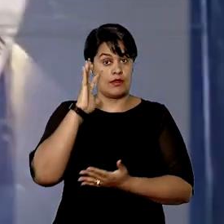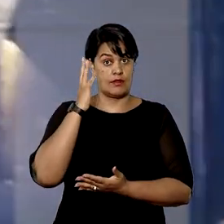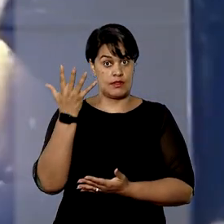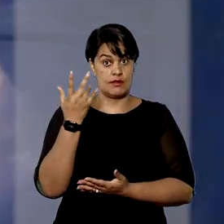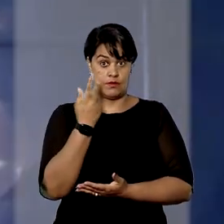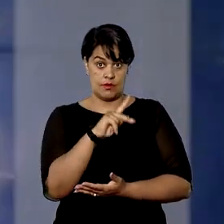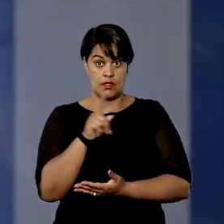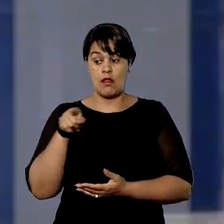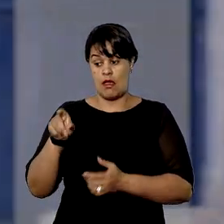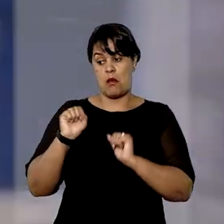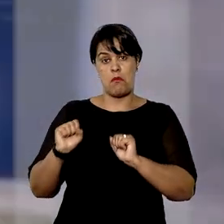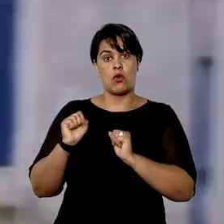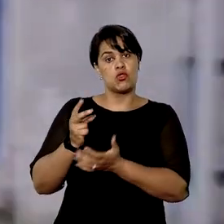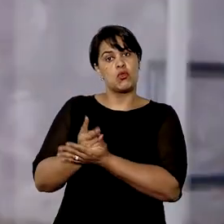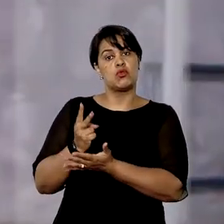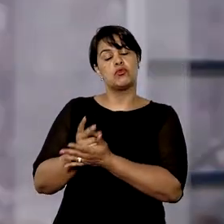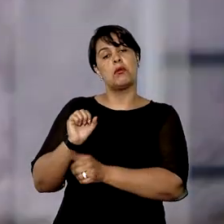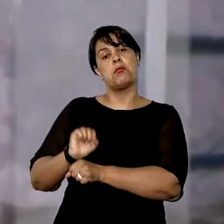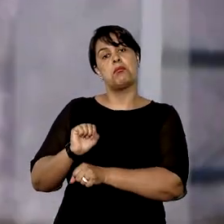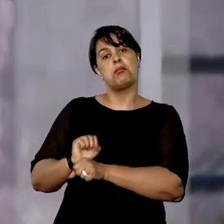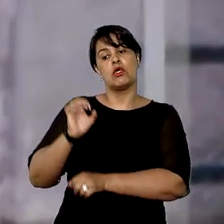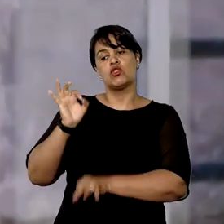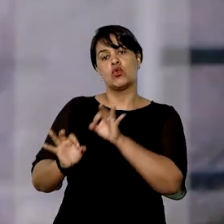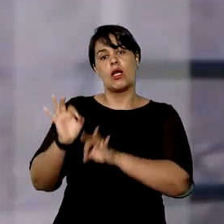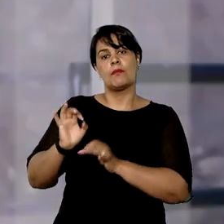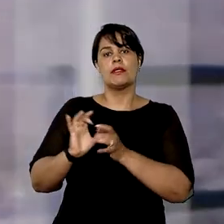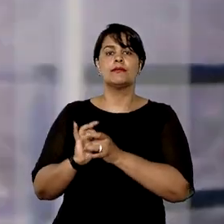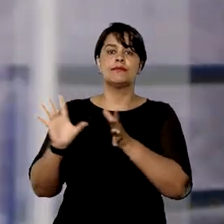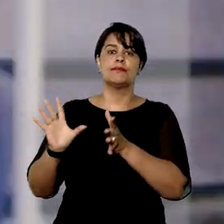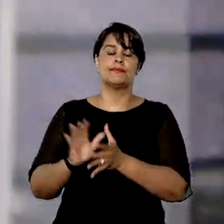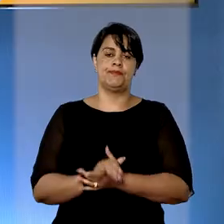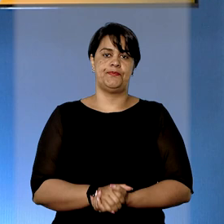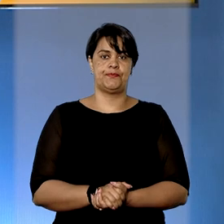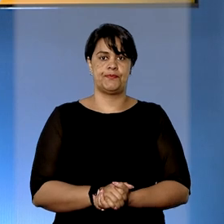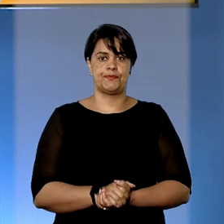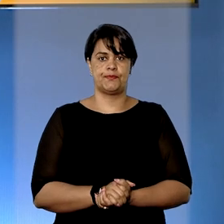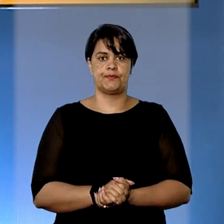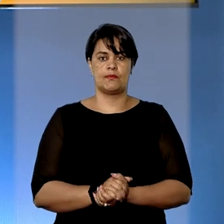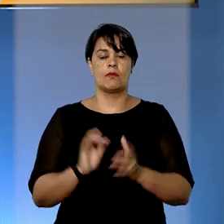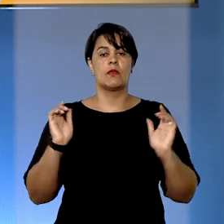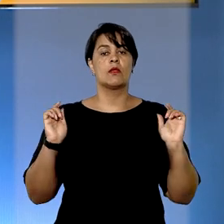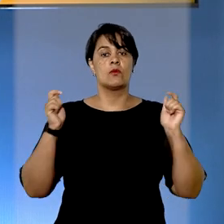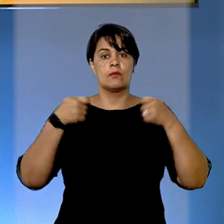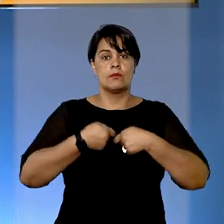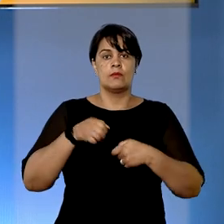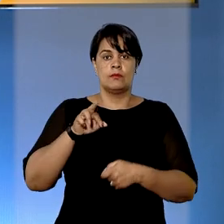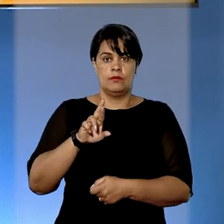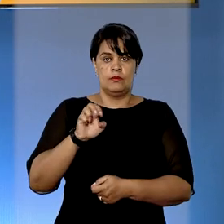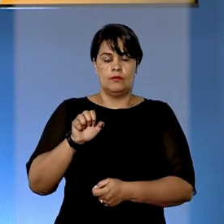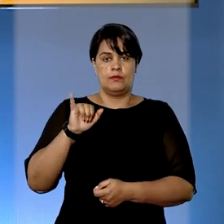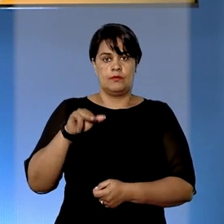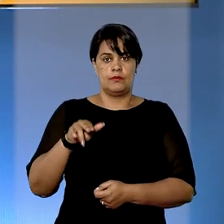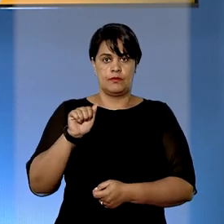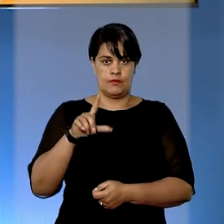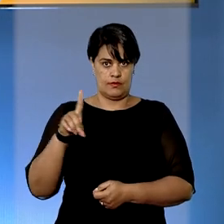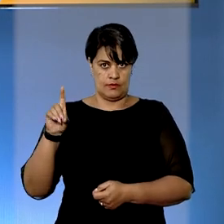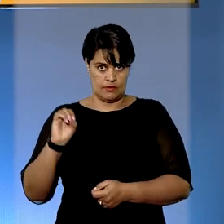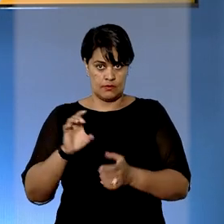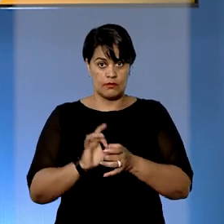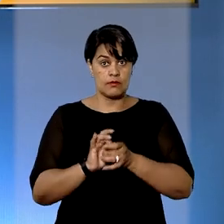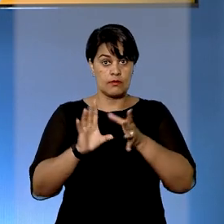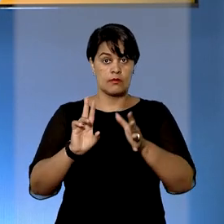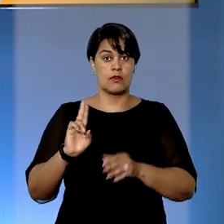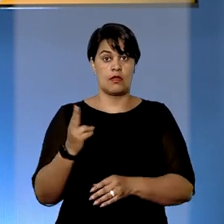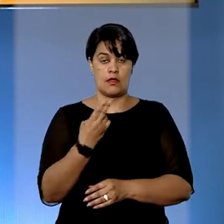decisão, ela poderá aguardar o julgamento do processo em liberdade. E o ministro Reinaldo Soares da Fonseca concedeu